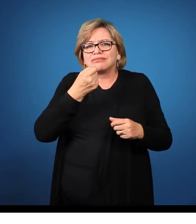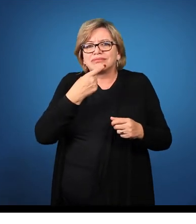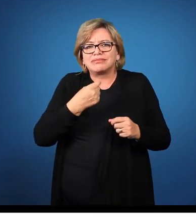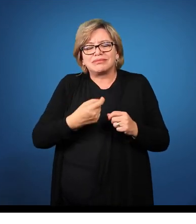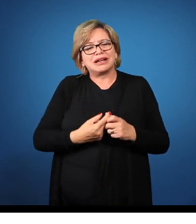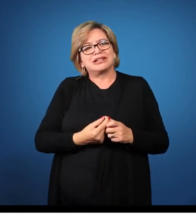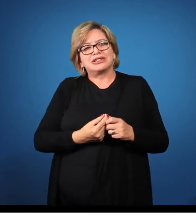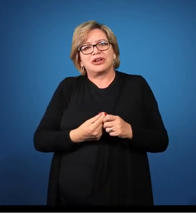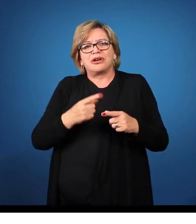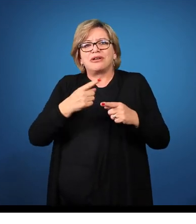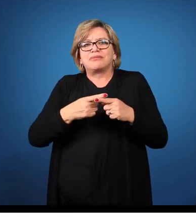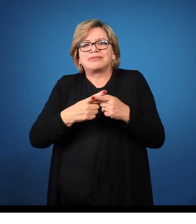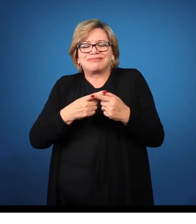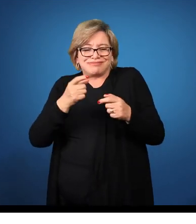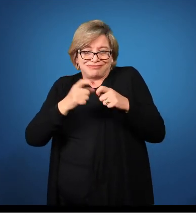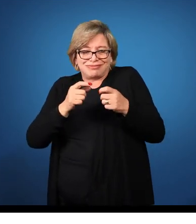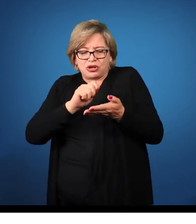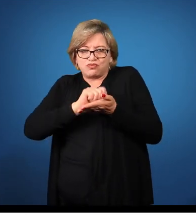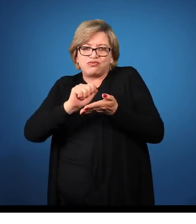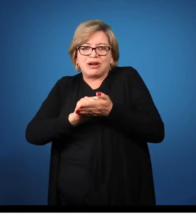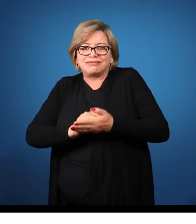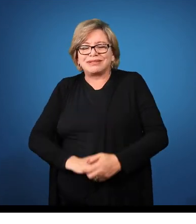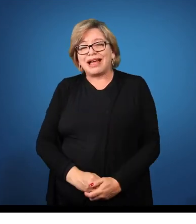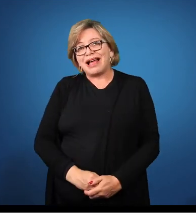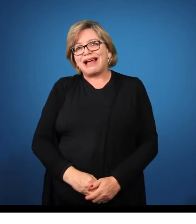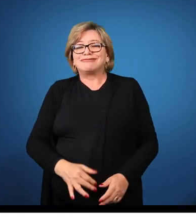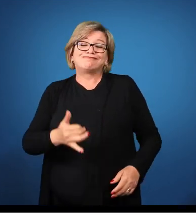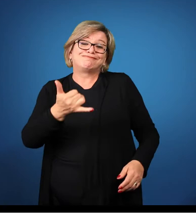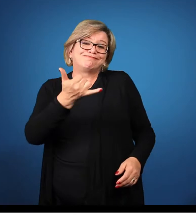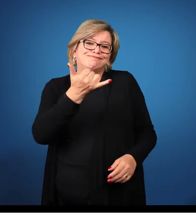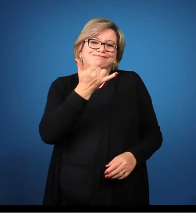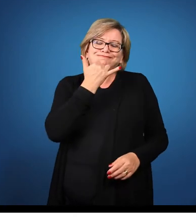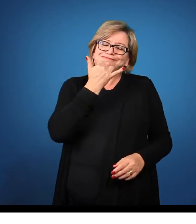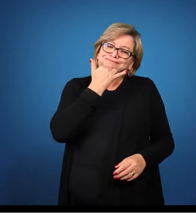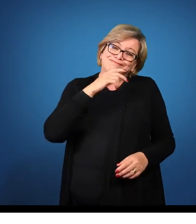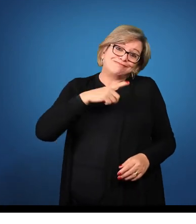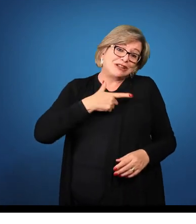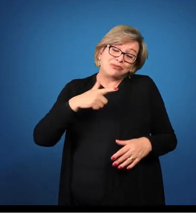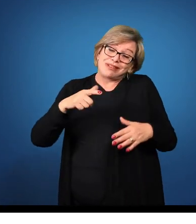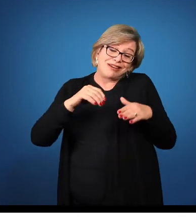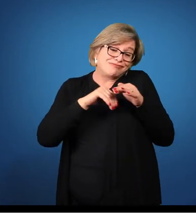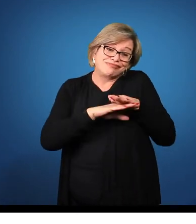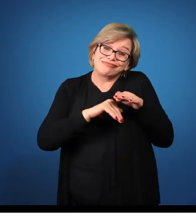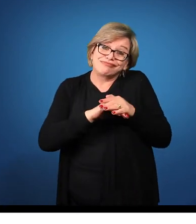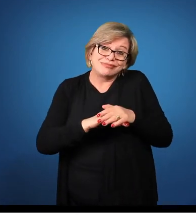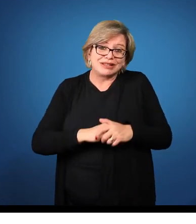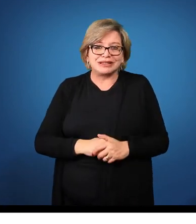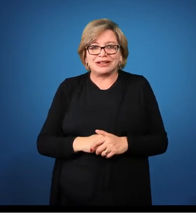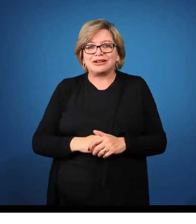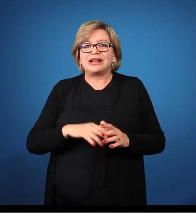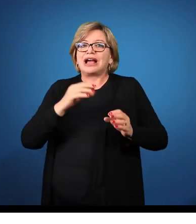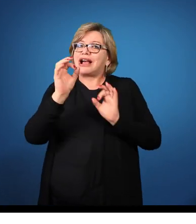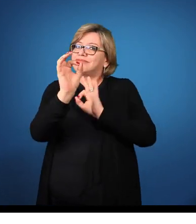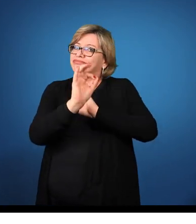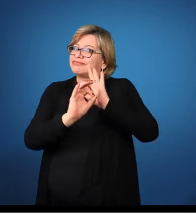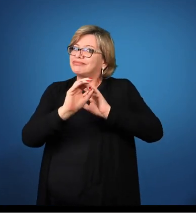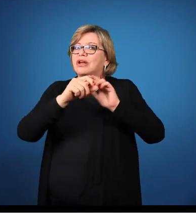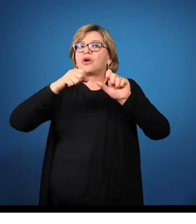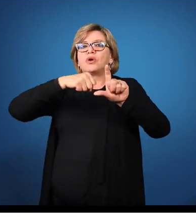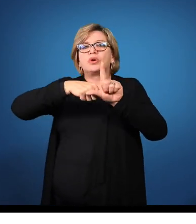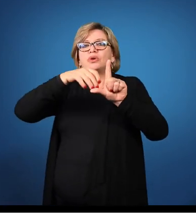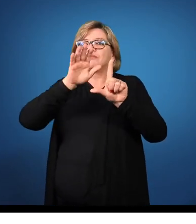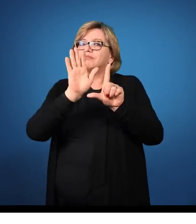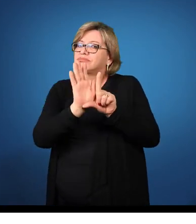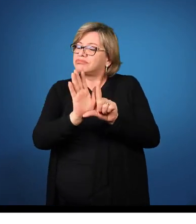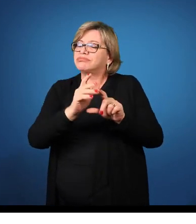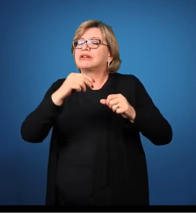remédio que foi indicado pelo médico. Ah, não tem porque não tem estoques. Então, a atividade de logística, ela está